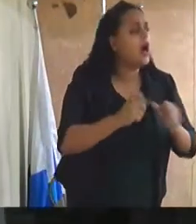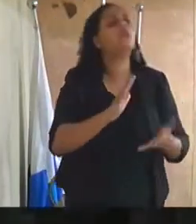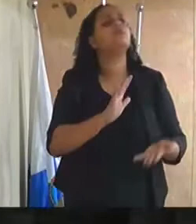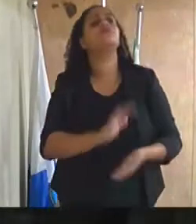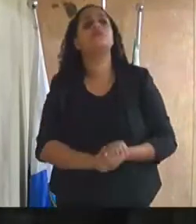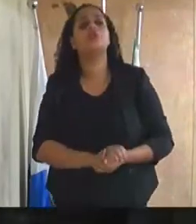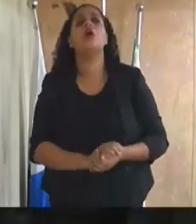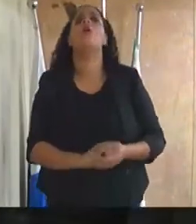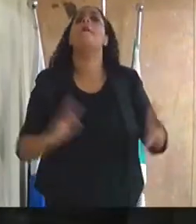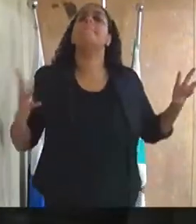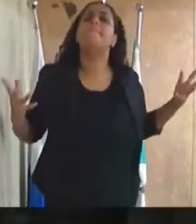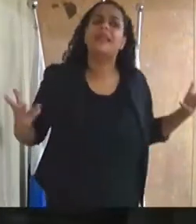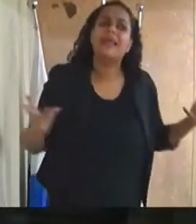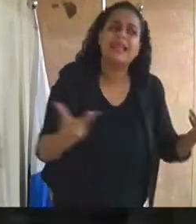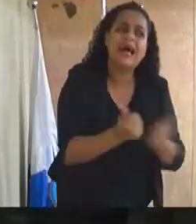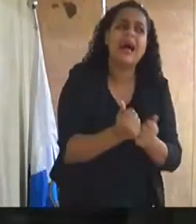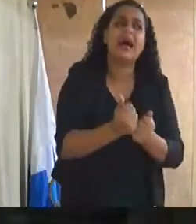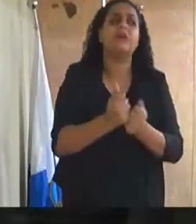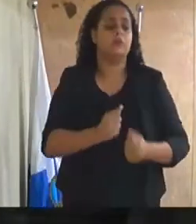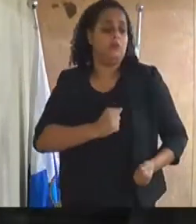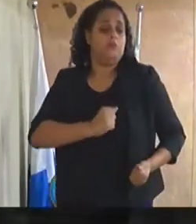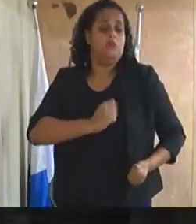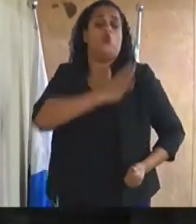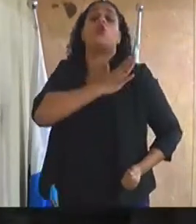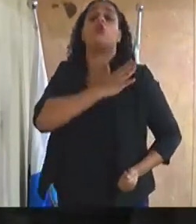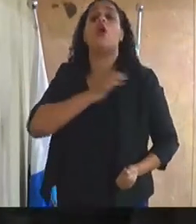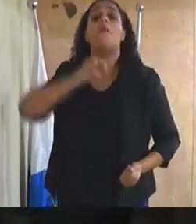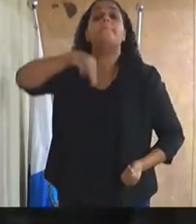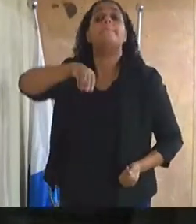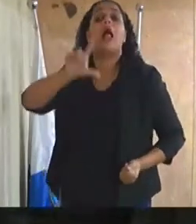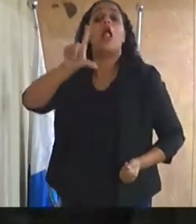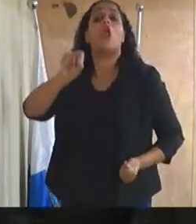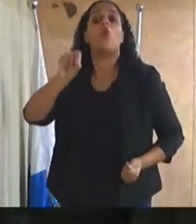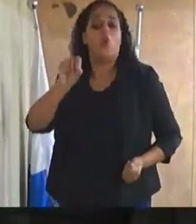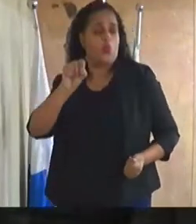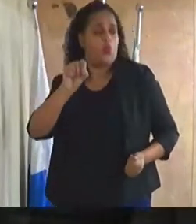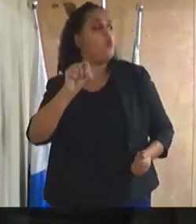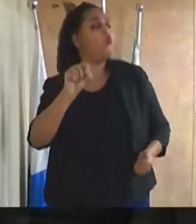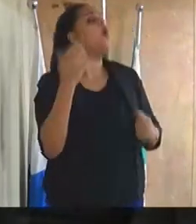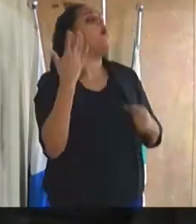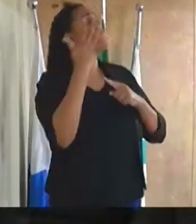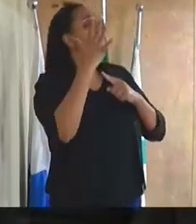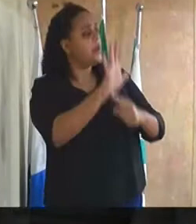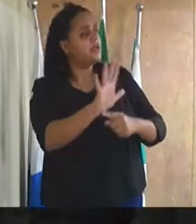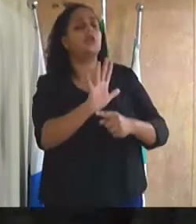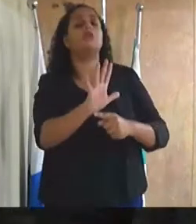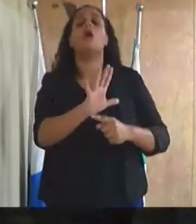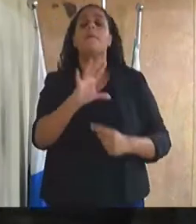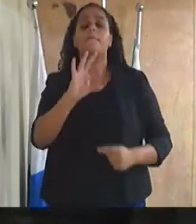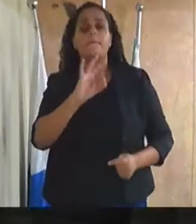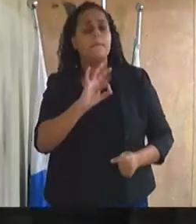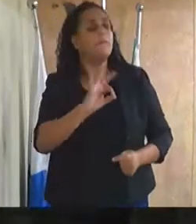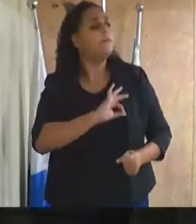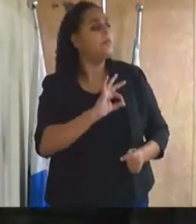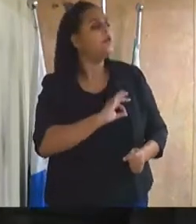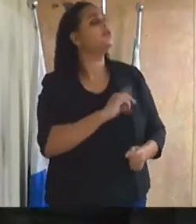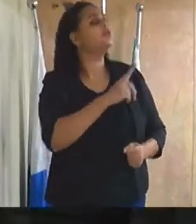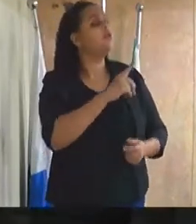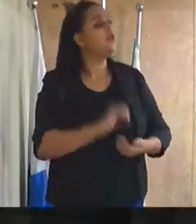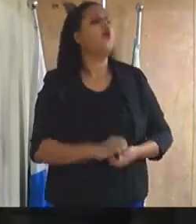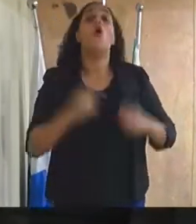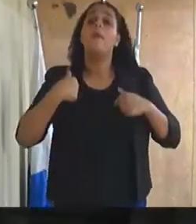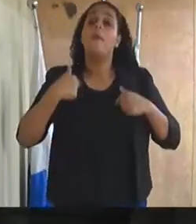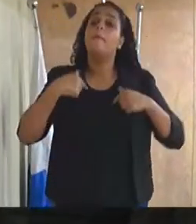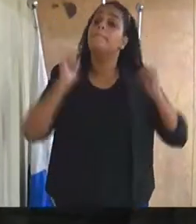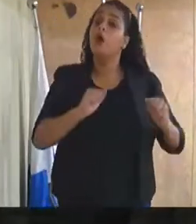brilhante comandante 15º, Coronel Melo, com o delegado agora que eu não me apresentei e não fui na delegacia ainda, pode ligar para mim que eu vou resolver,